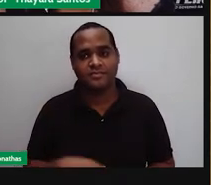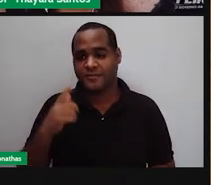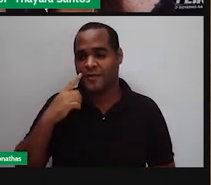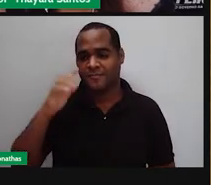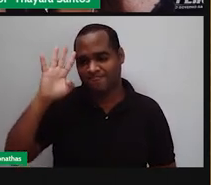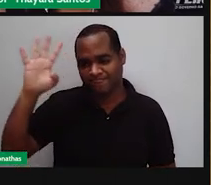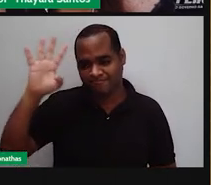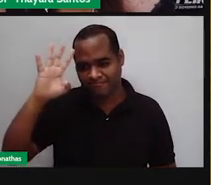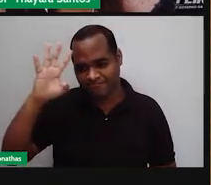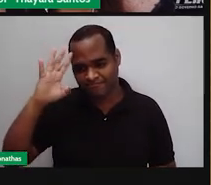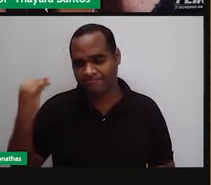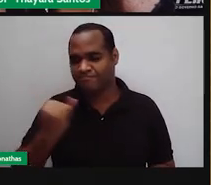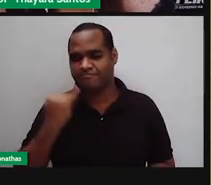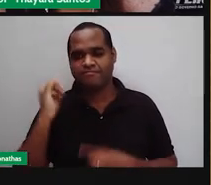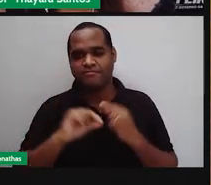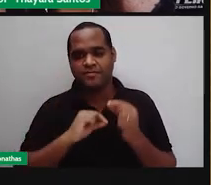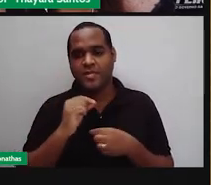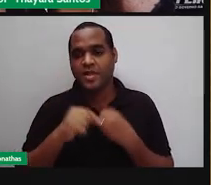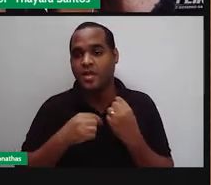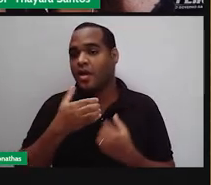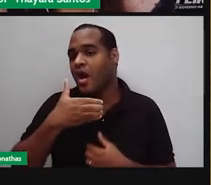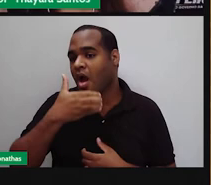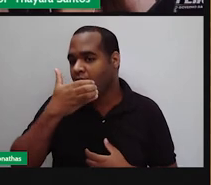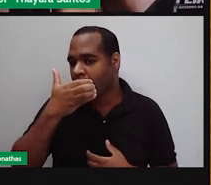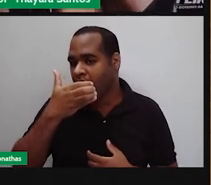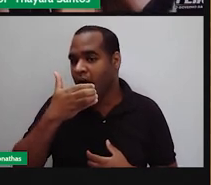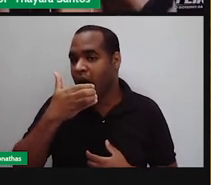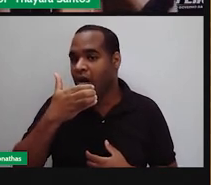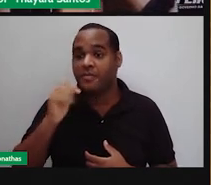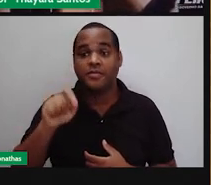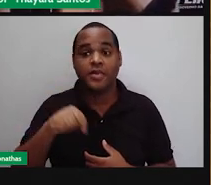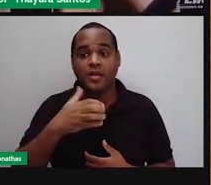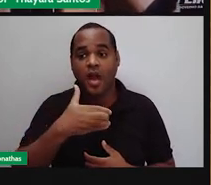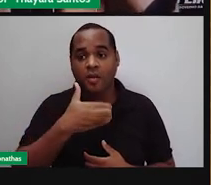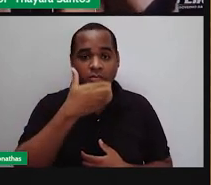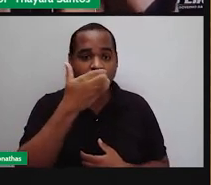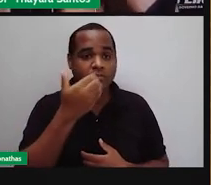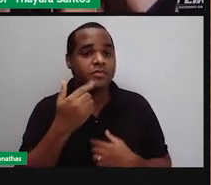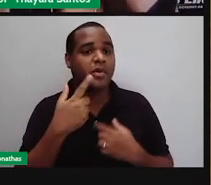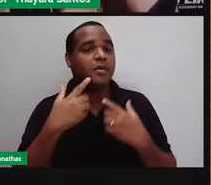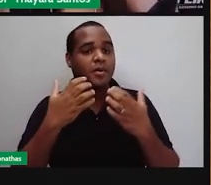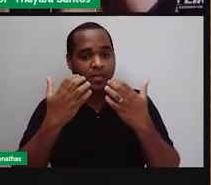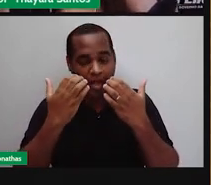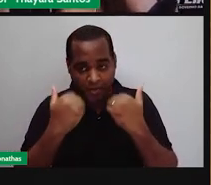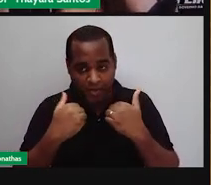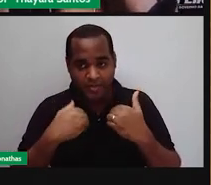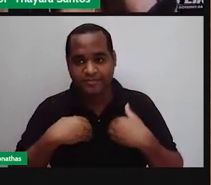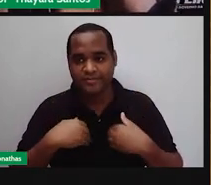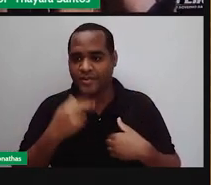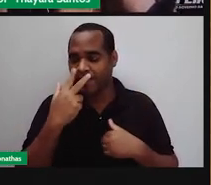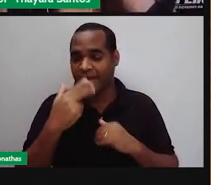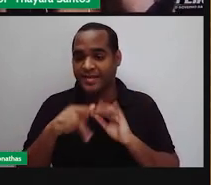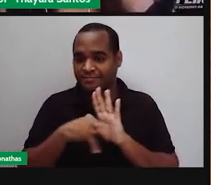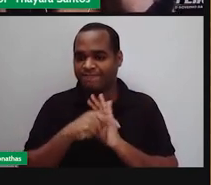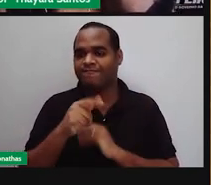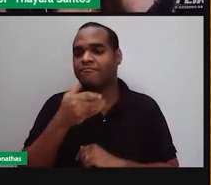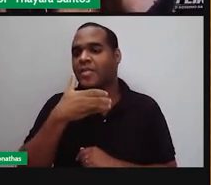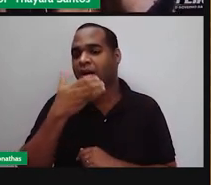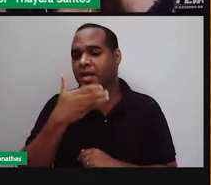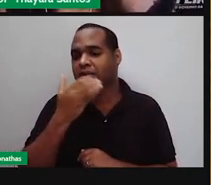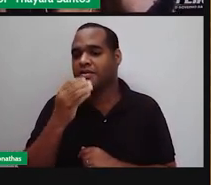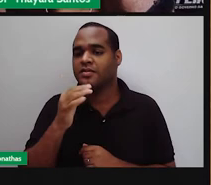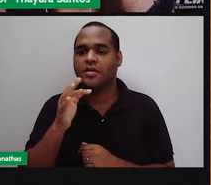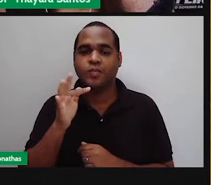Vamos imaginar que estamos comendo esta fruta. Quando ela chegar na boca, as substâncias químicas presentes na maçã entrarão em